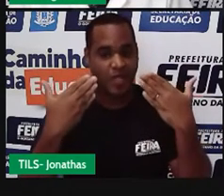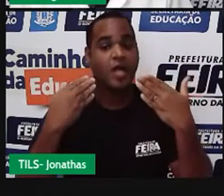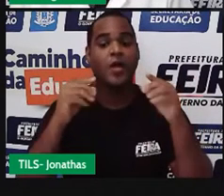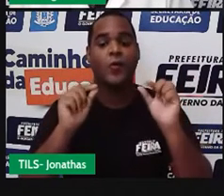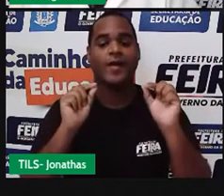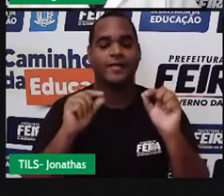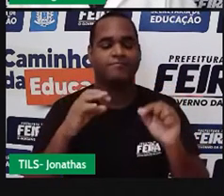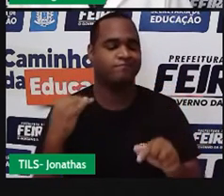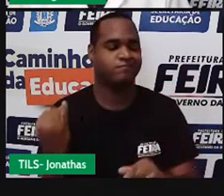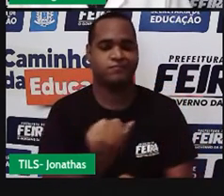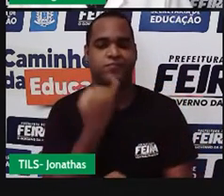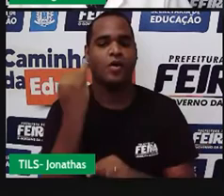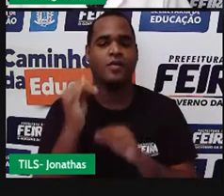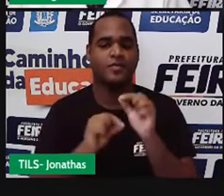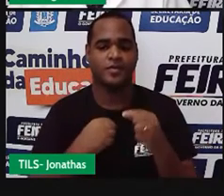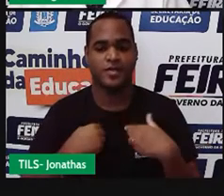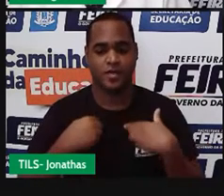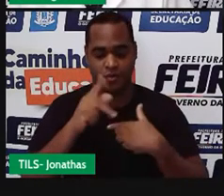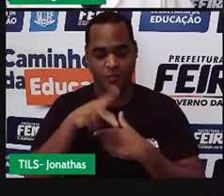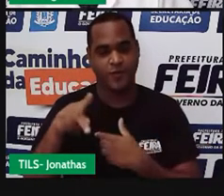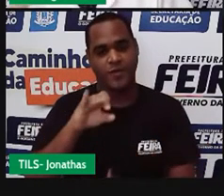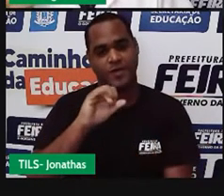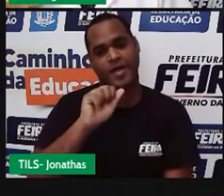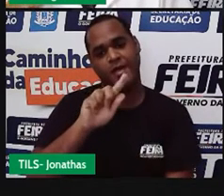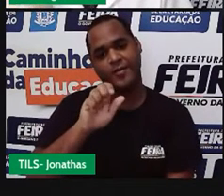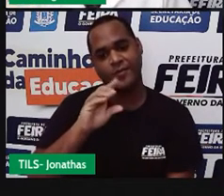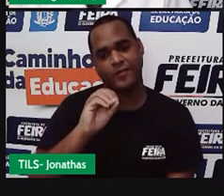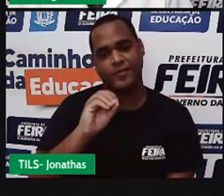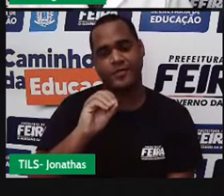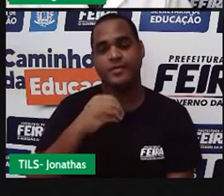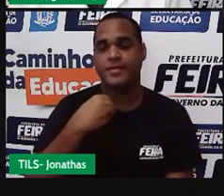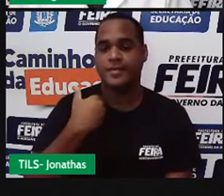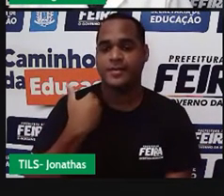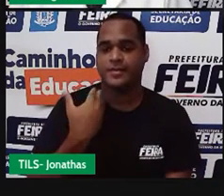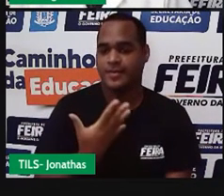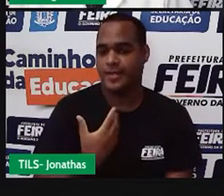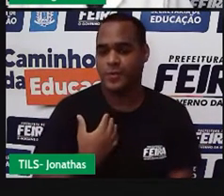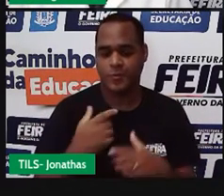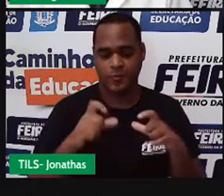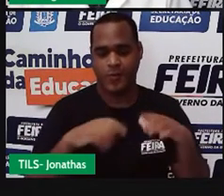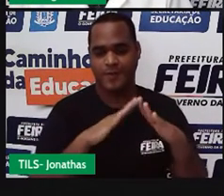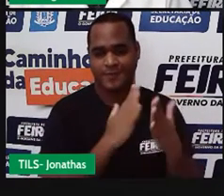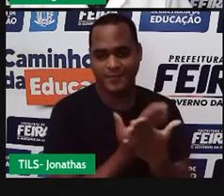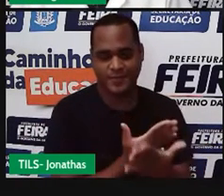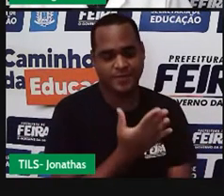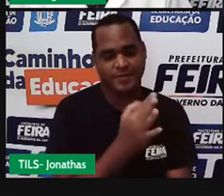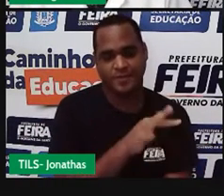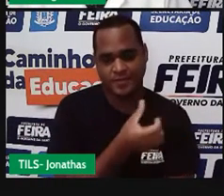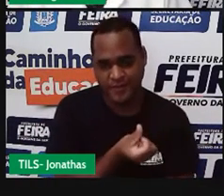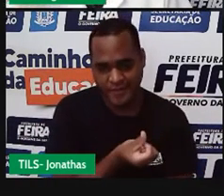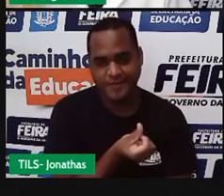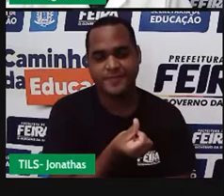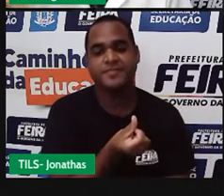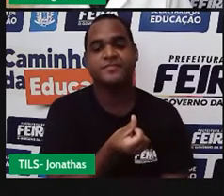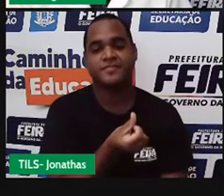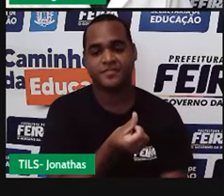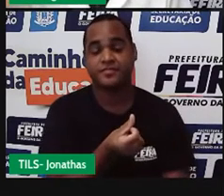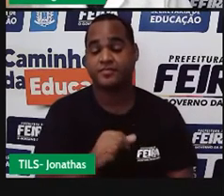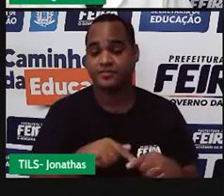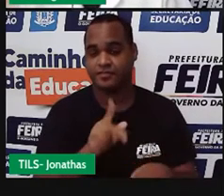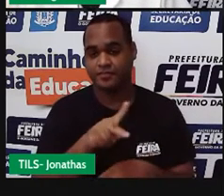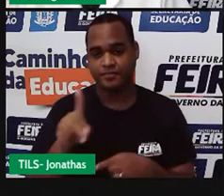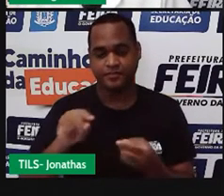muito importante, eu sou o professor Iago Ramos, eu venho lá da Escola Municipal Faustino Dias Lima, sou